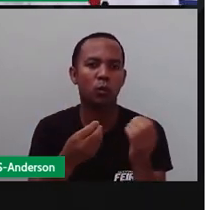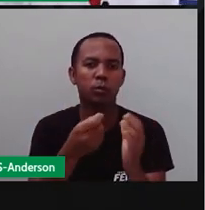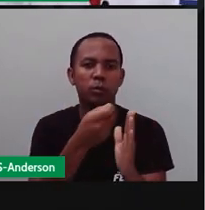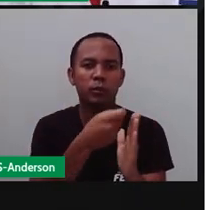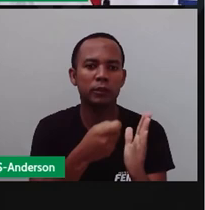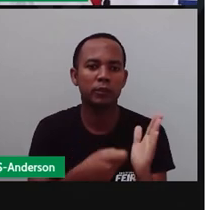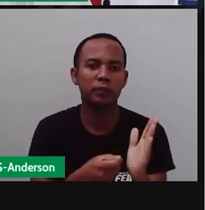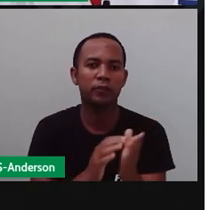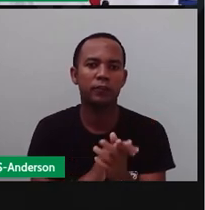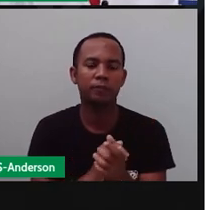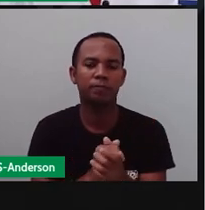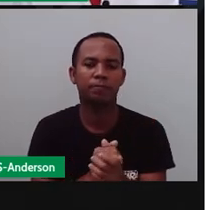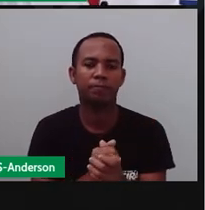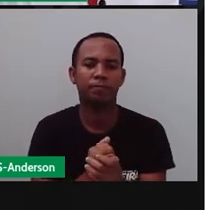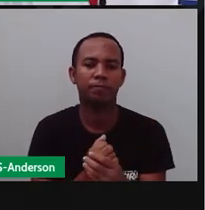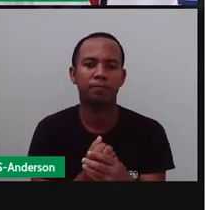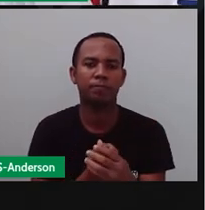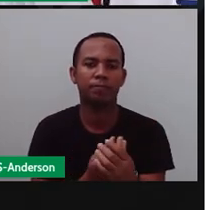de U.